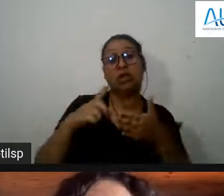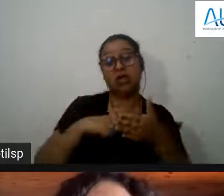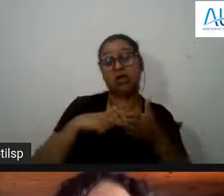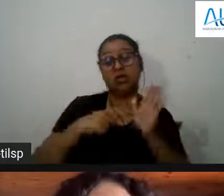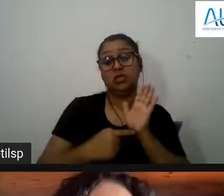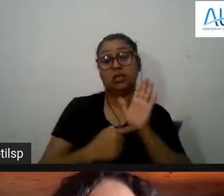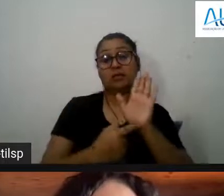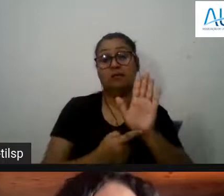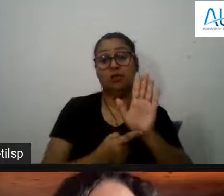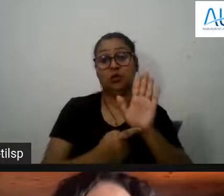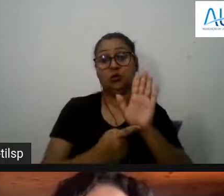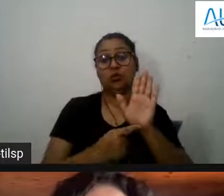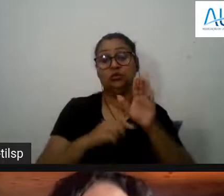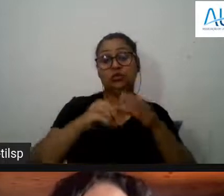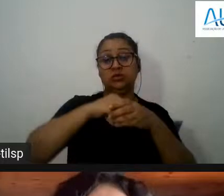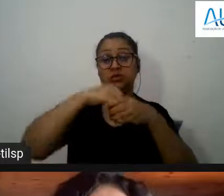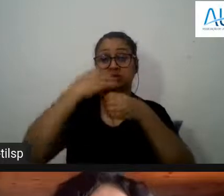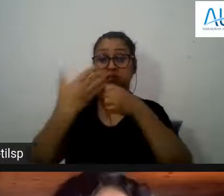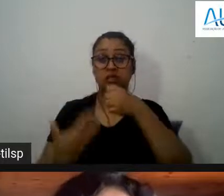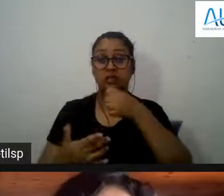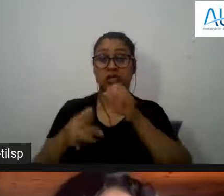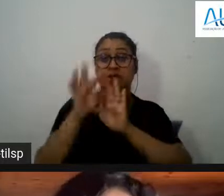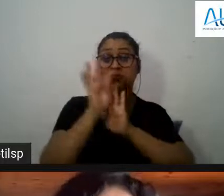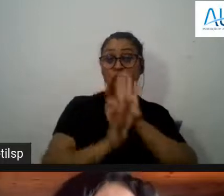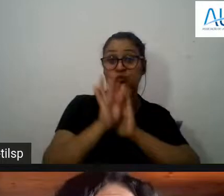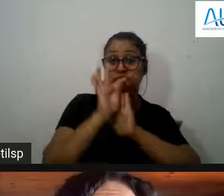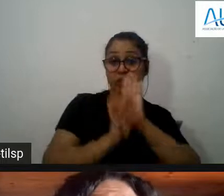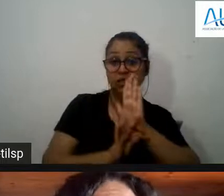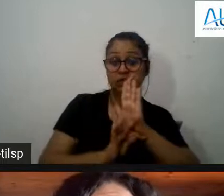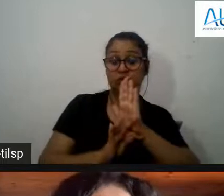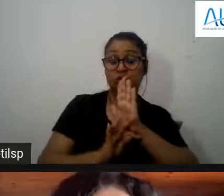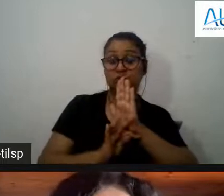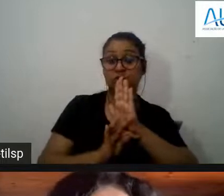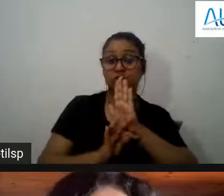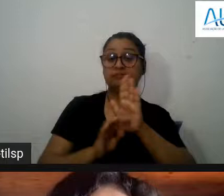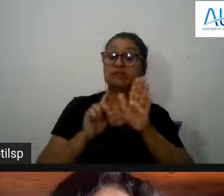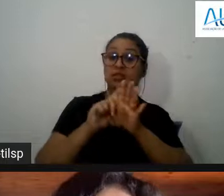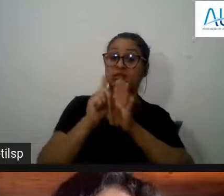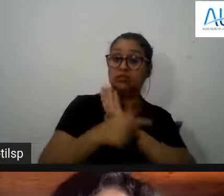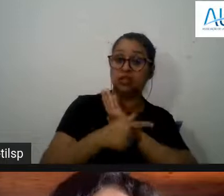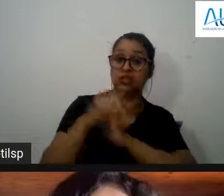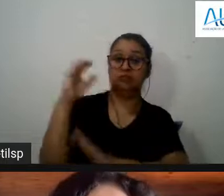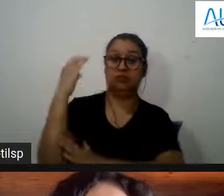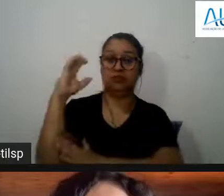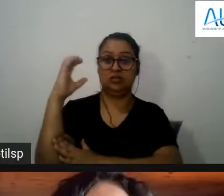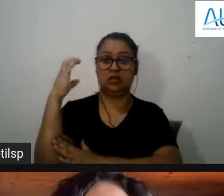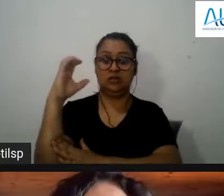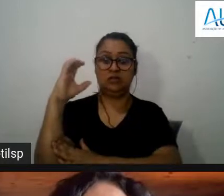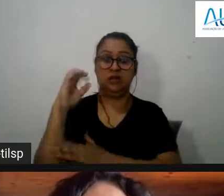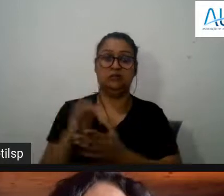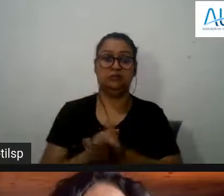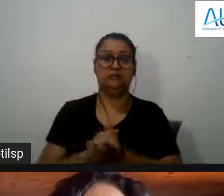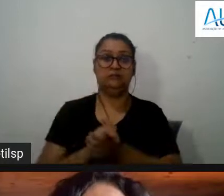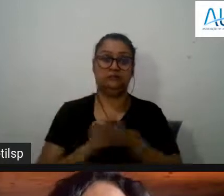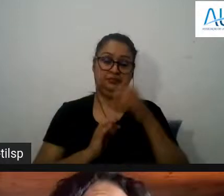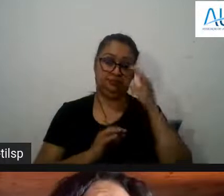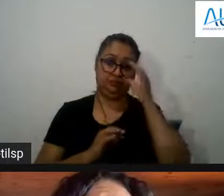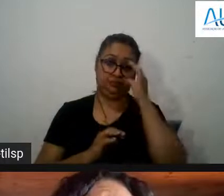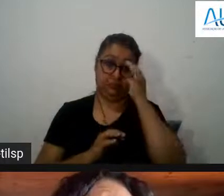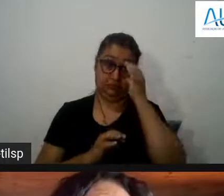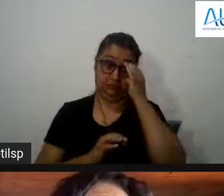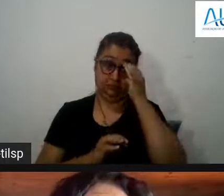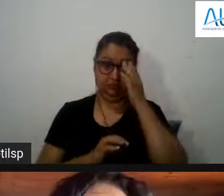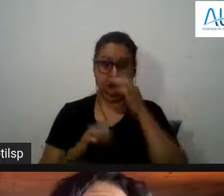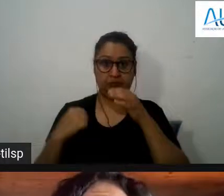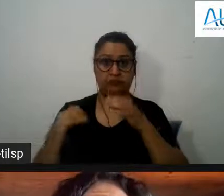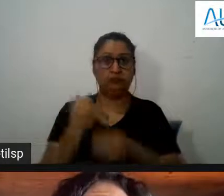e da caracterização dos textos de divulgação científica dos textos de gêneros de divulgação científica nos